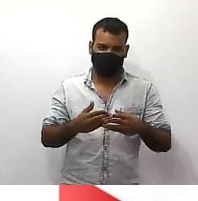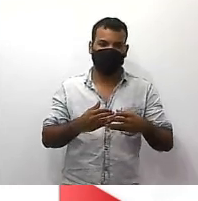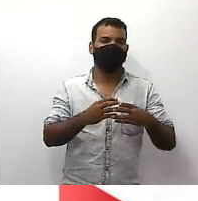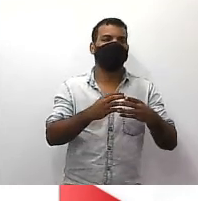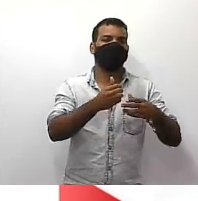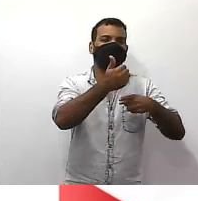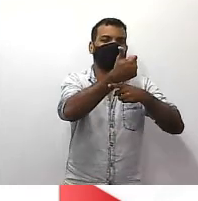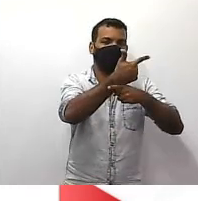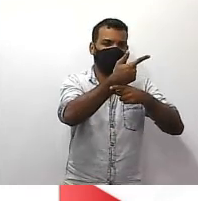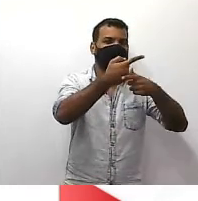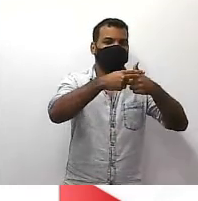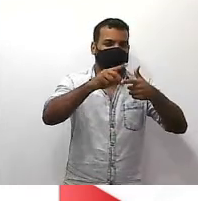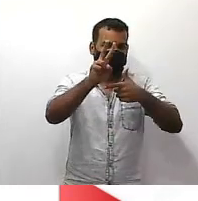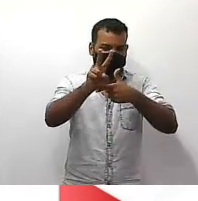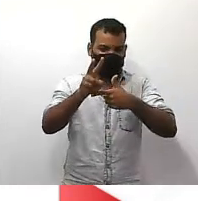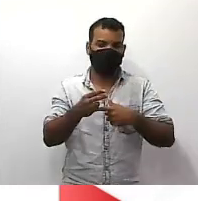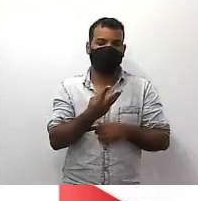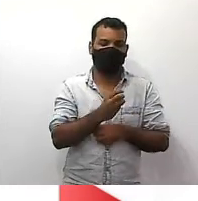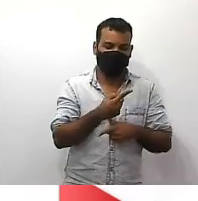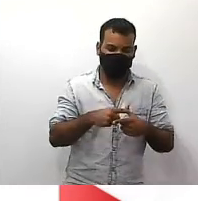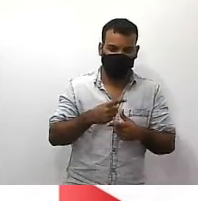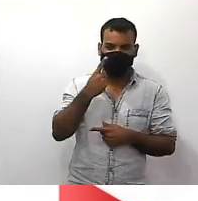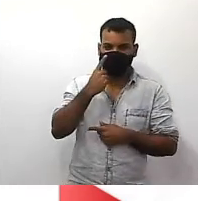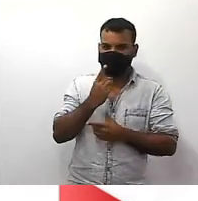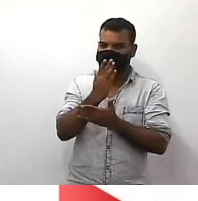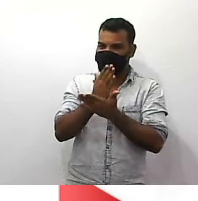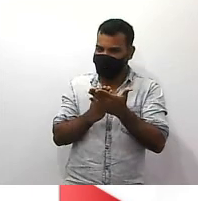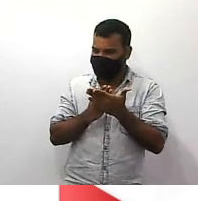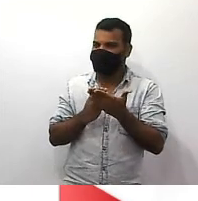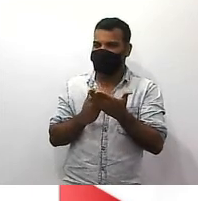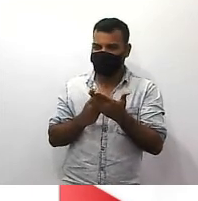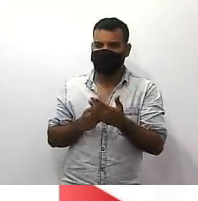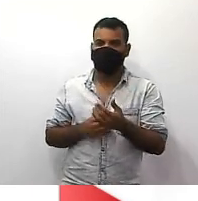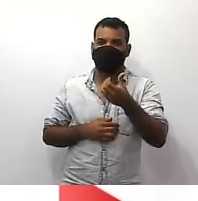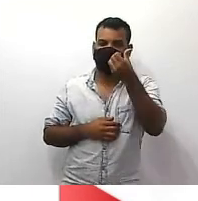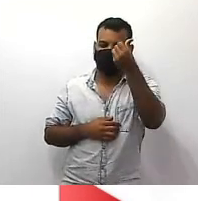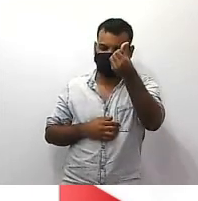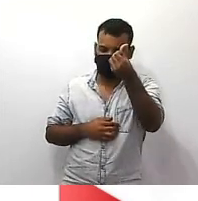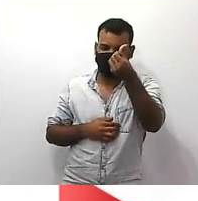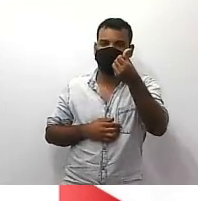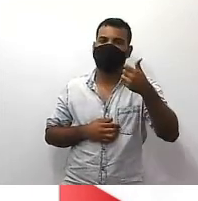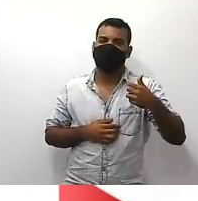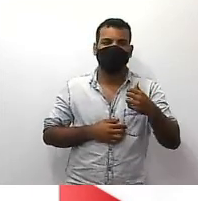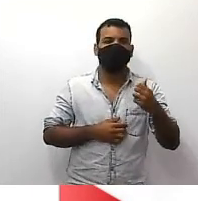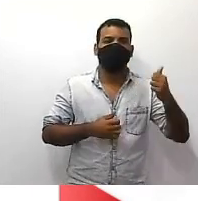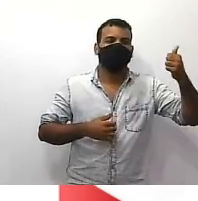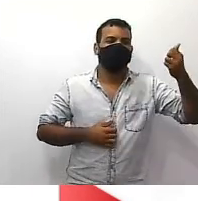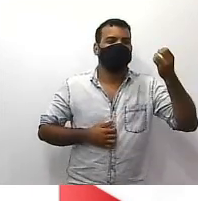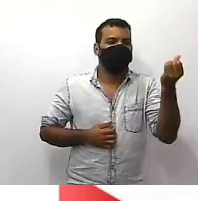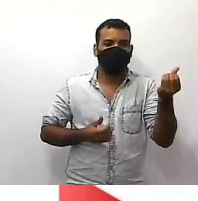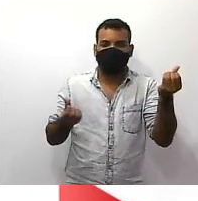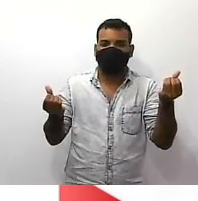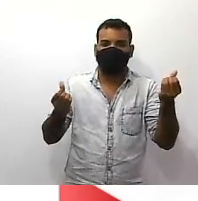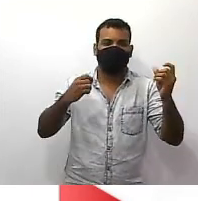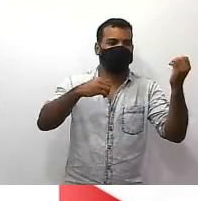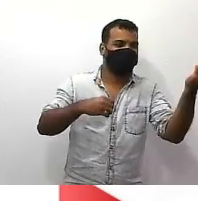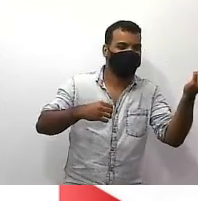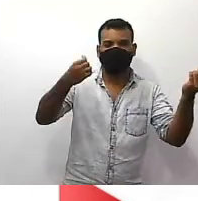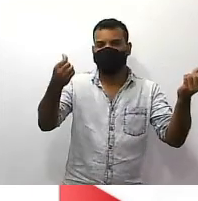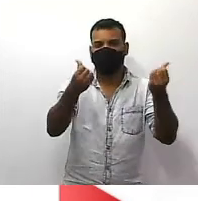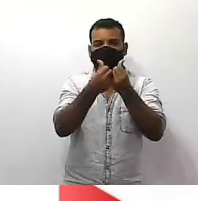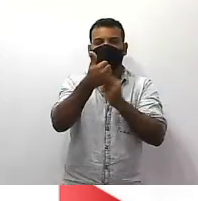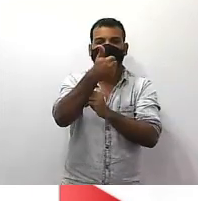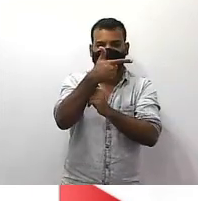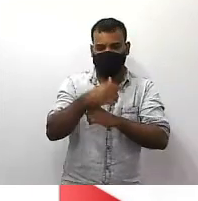e aí eu vou obter 6 sobre 15 12 dividido por 26 30 dividido por 2